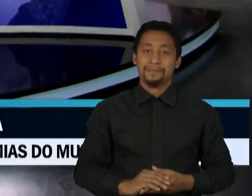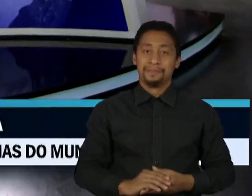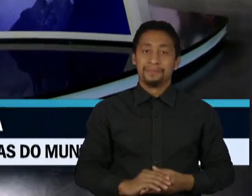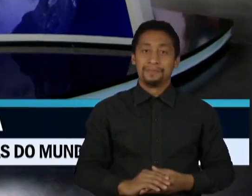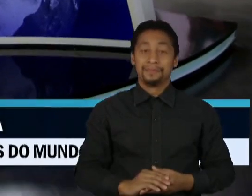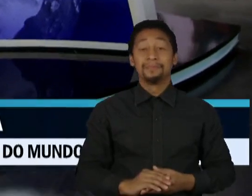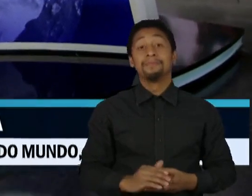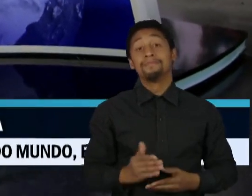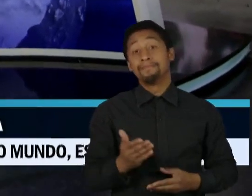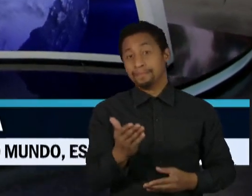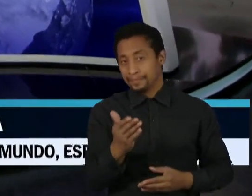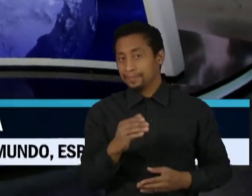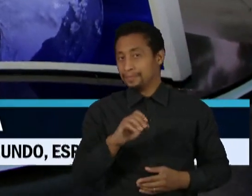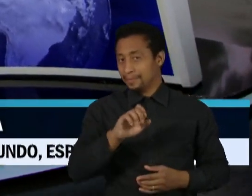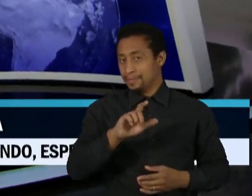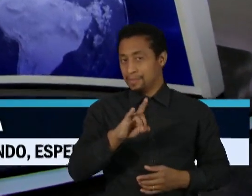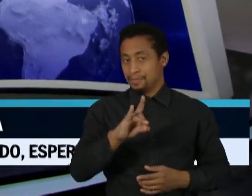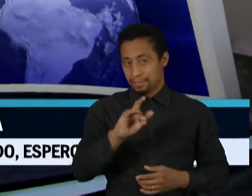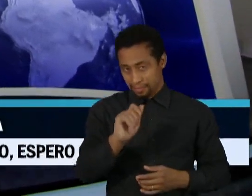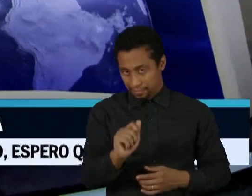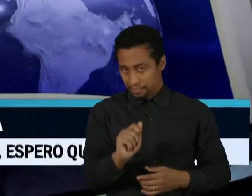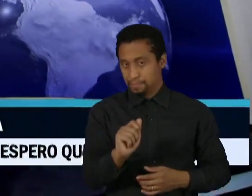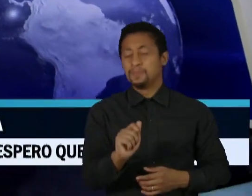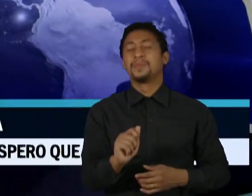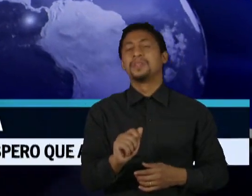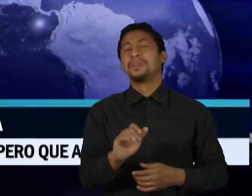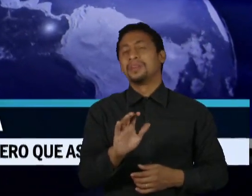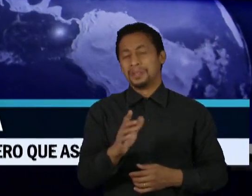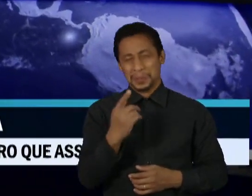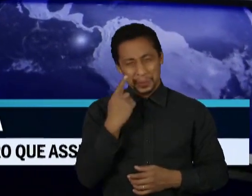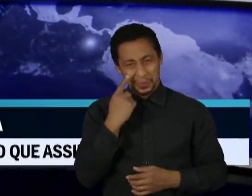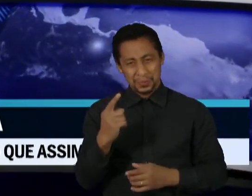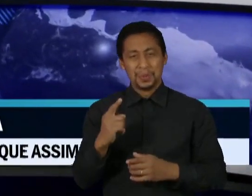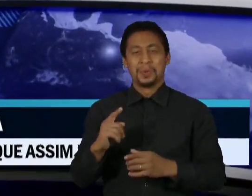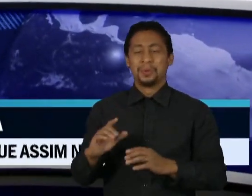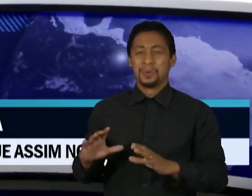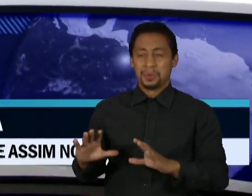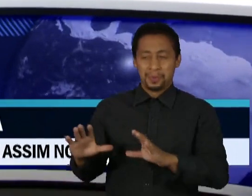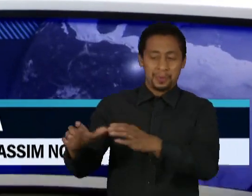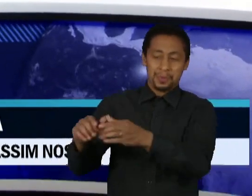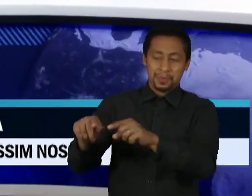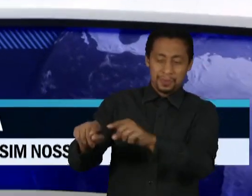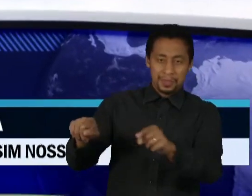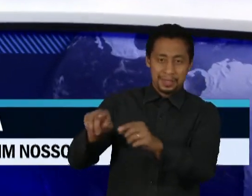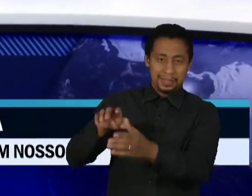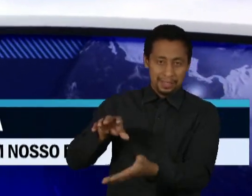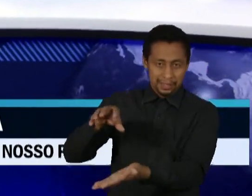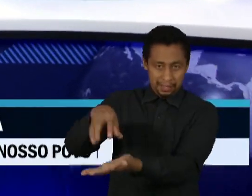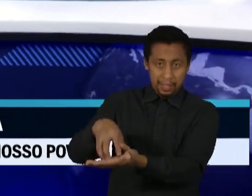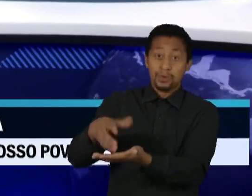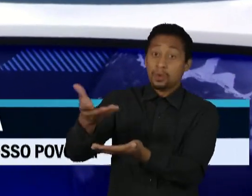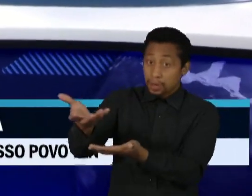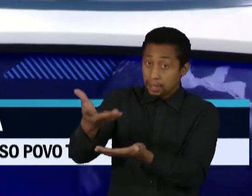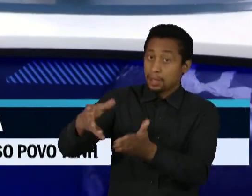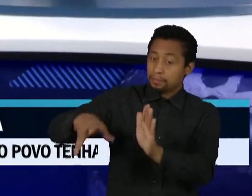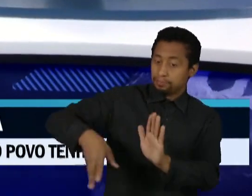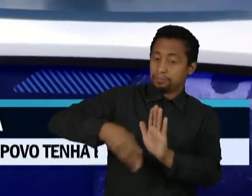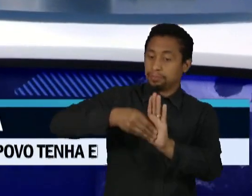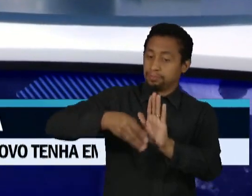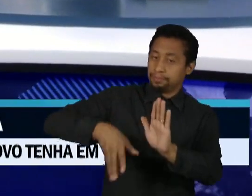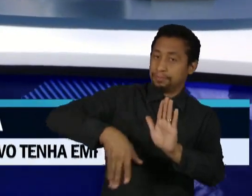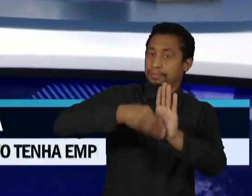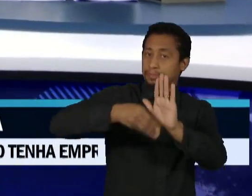Elida, fala-se nos bastidores que integrantes do Centrão articulou a inclusão de novos trechos na proposta para transformar